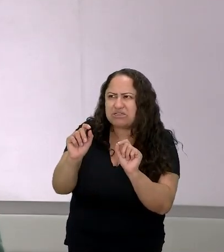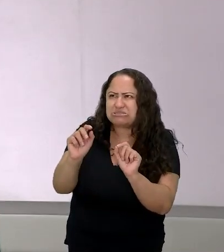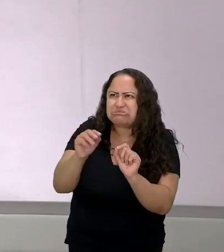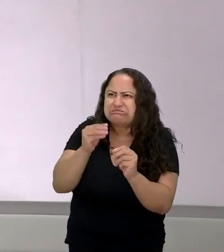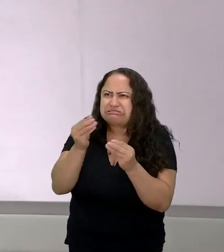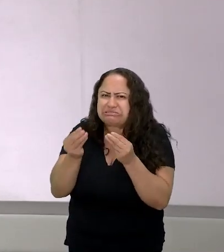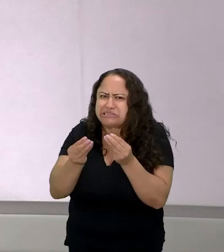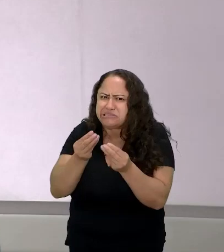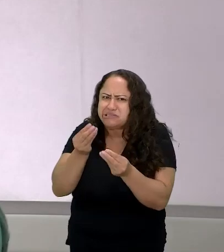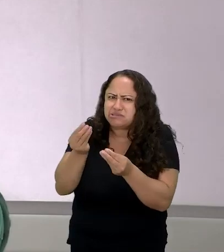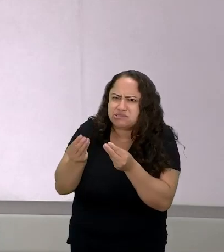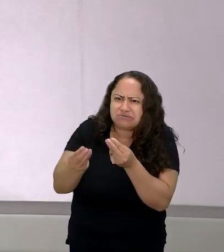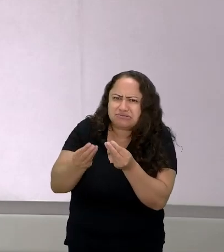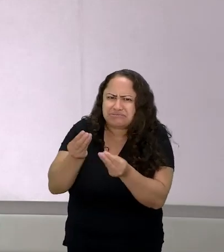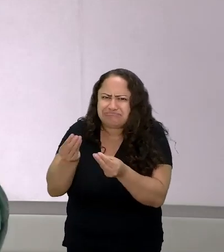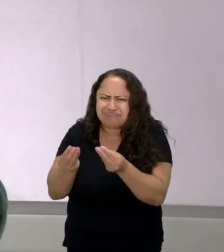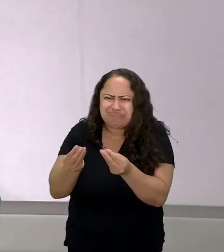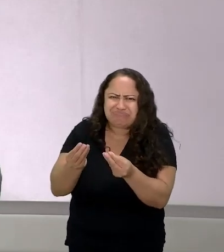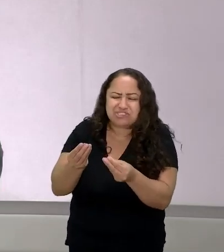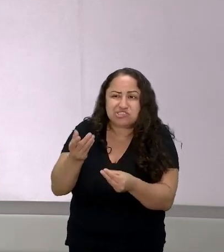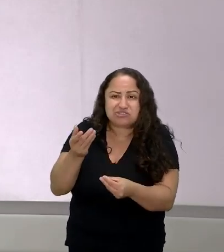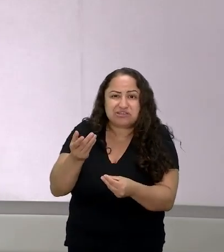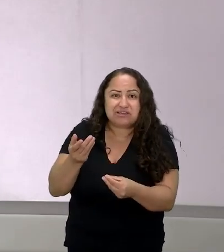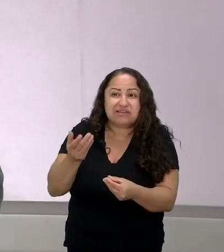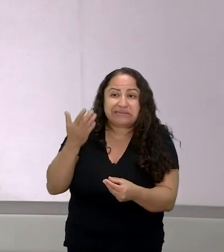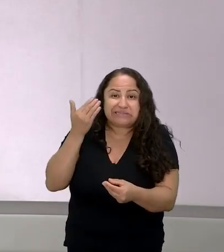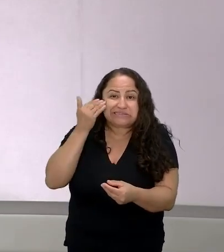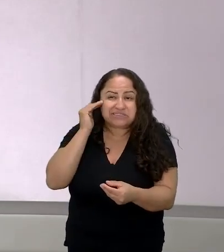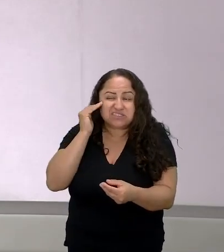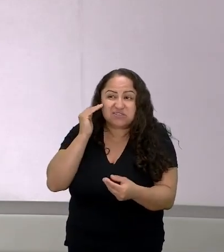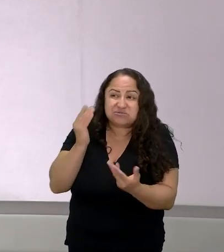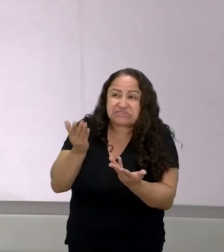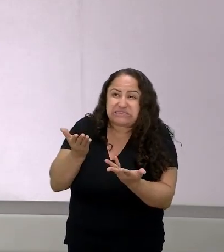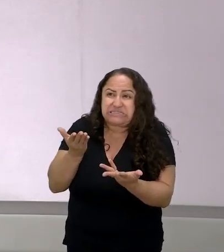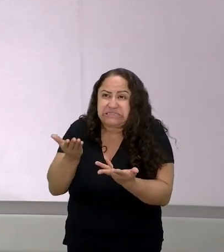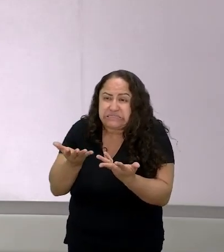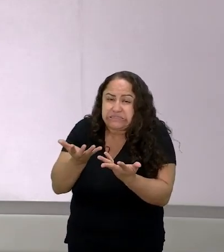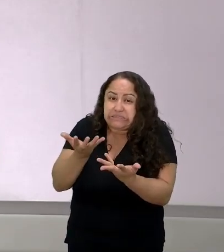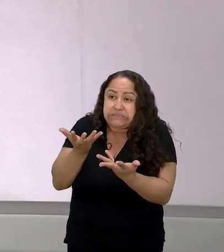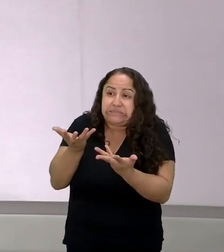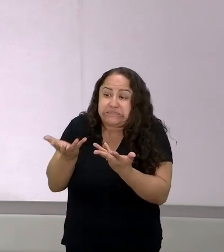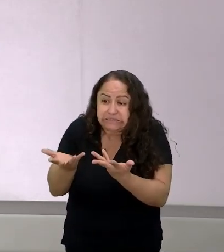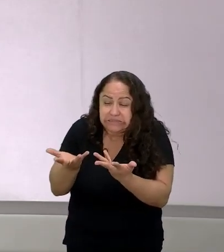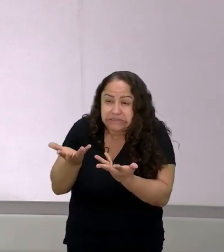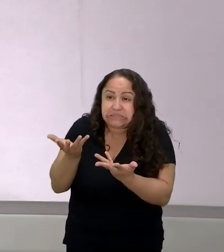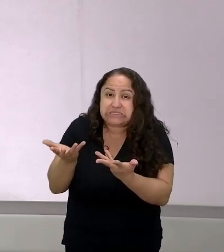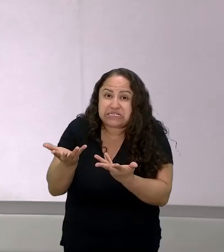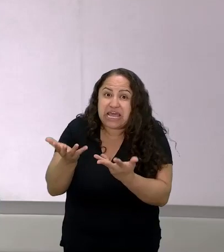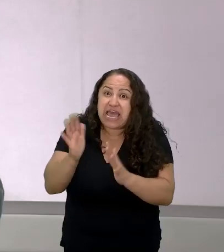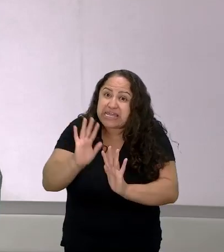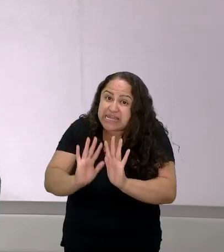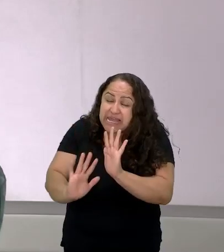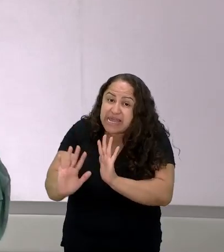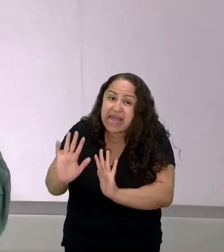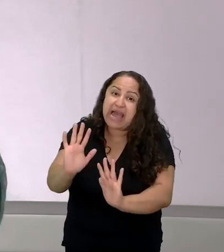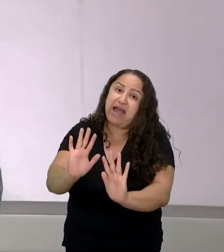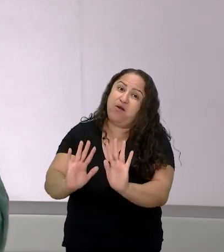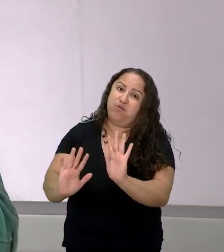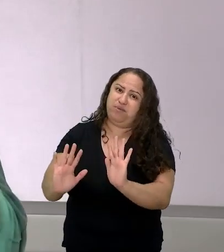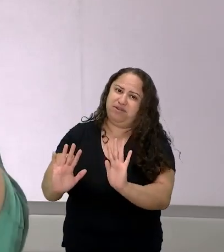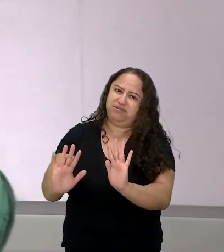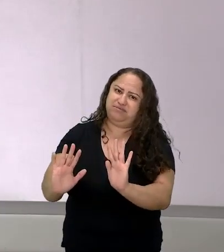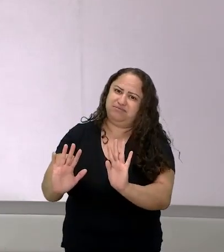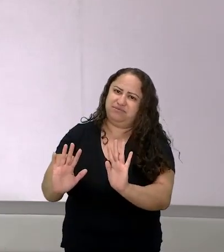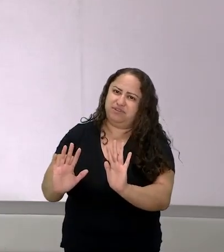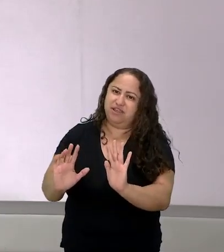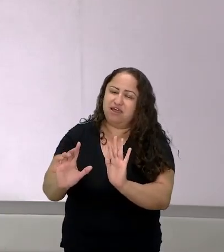nós entendemos que você está hesitando que você está tendo ponderação então no meu entendimento